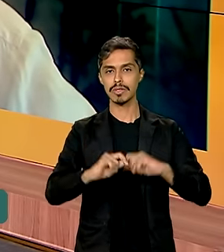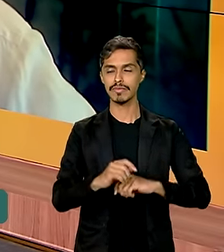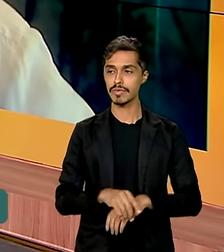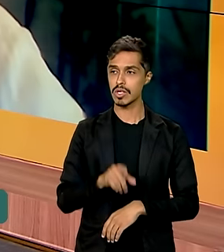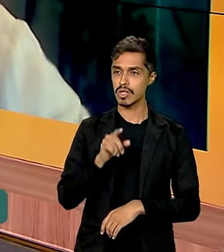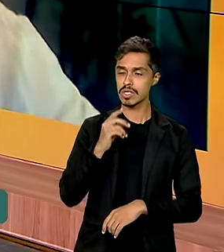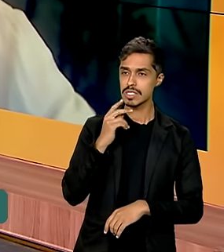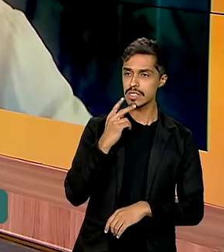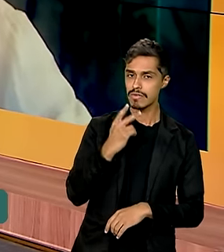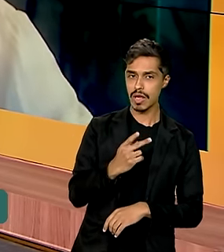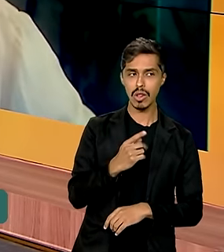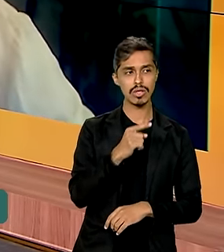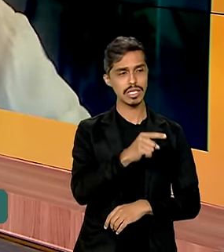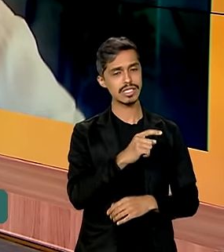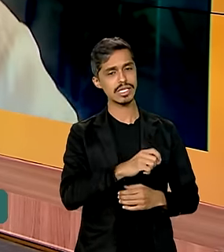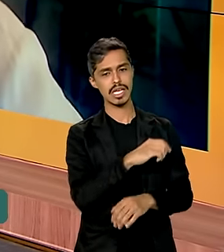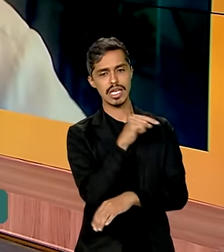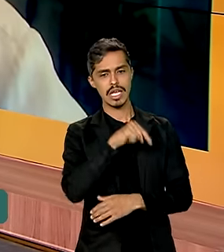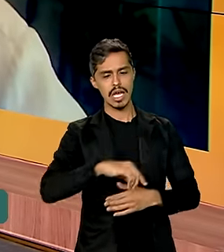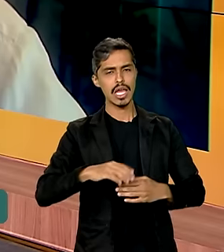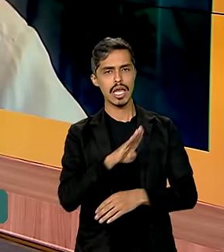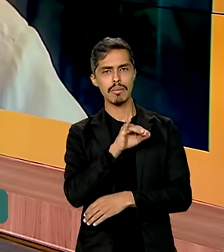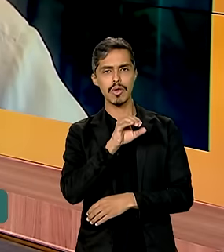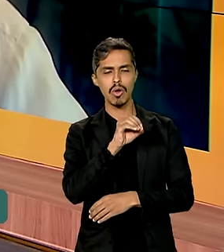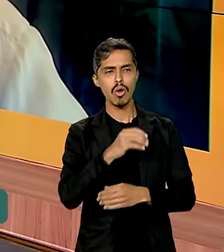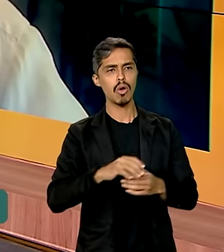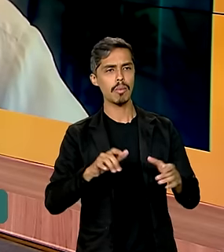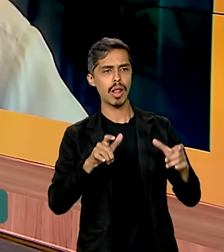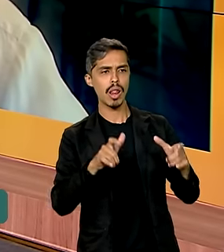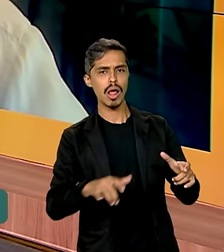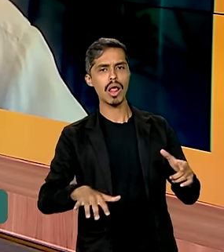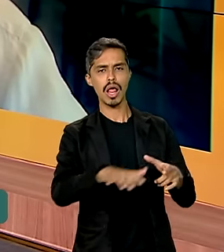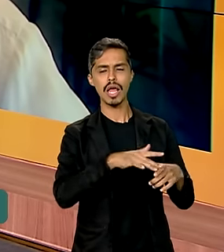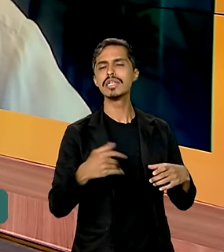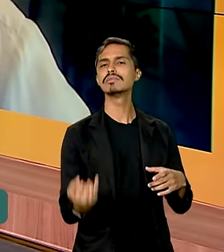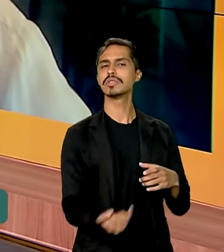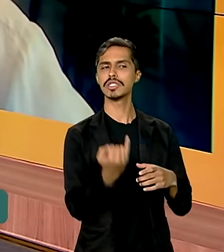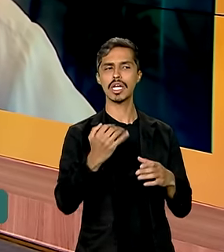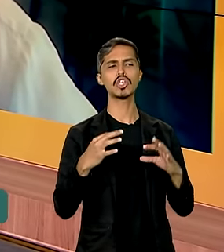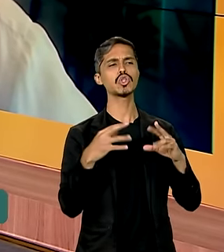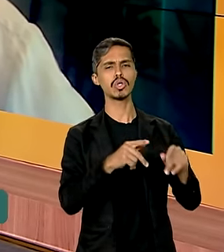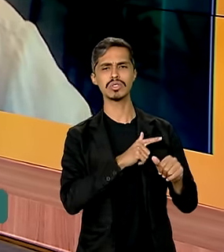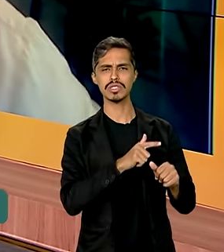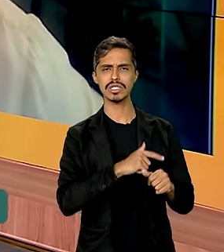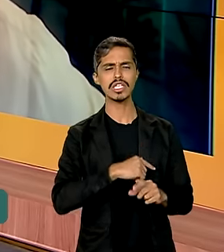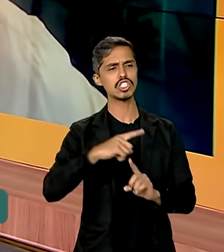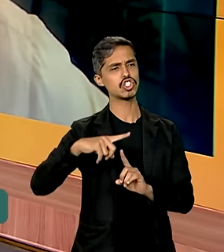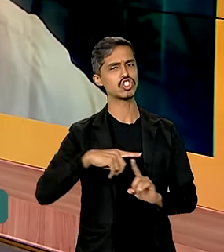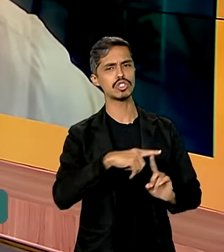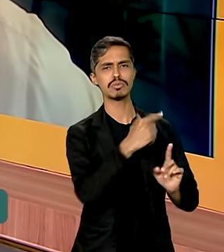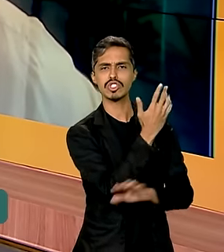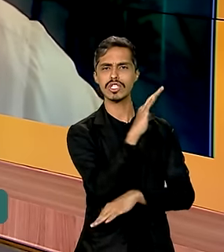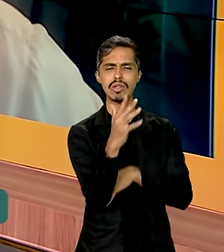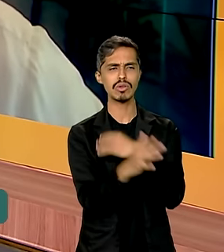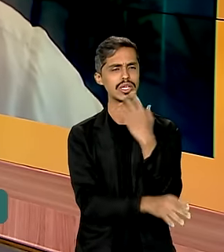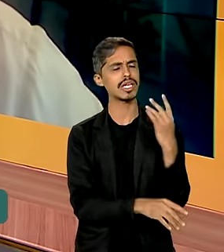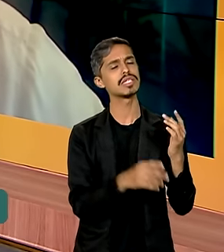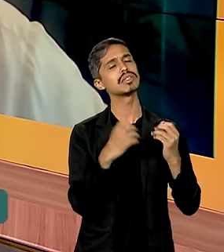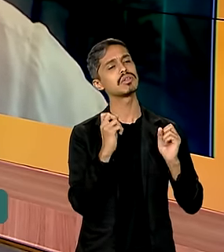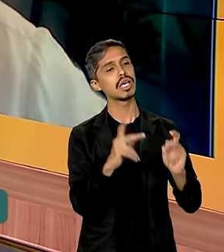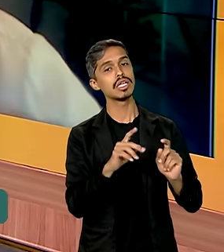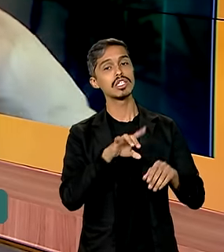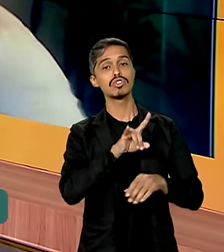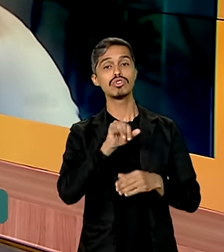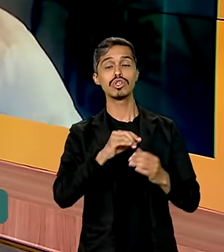que esse bioma é importante, todos os biomas, cada um tem a sua importância até para o balanceamento de tudo isso. E nesse Dia